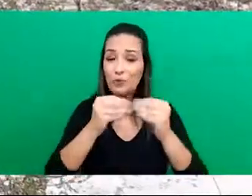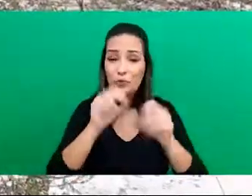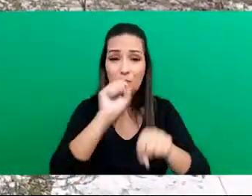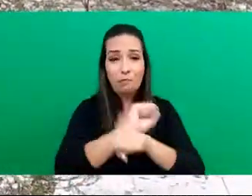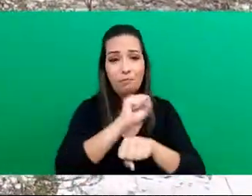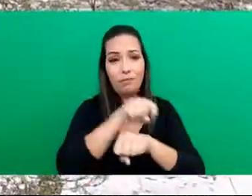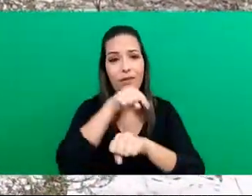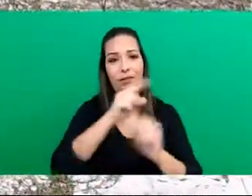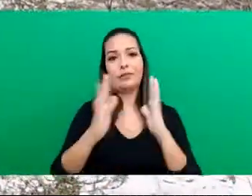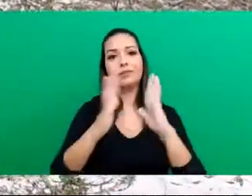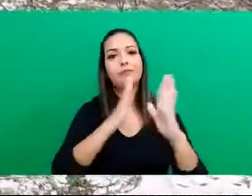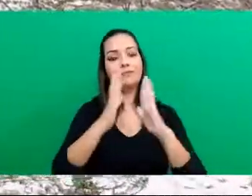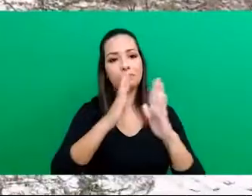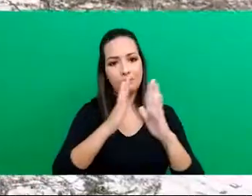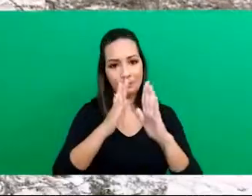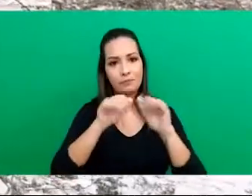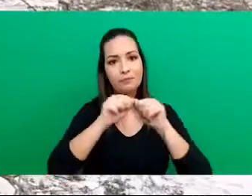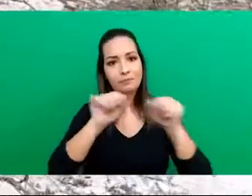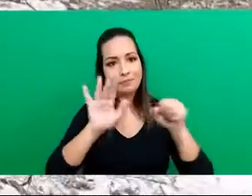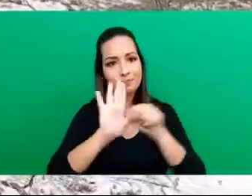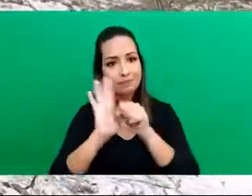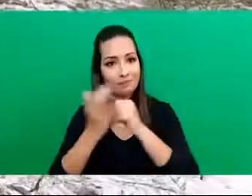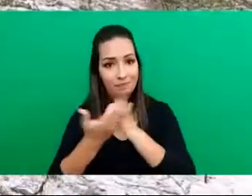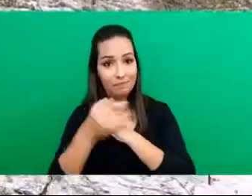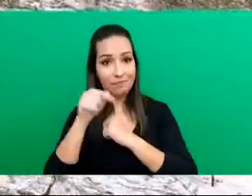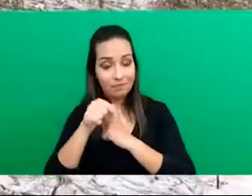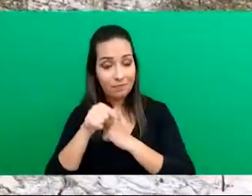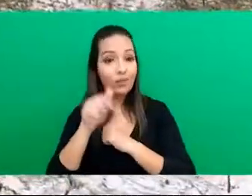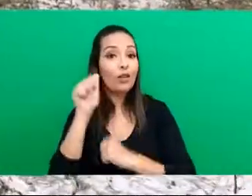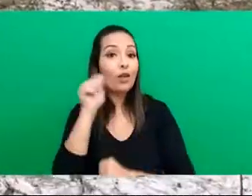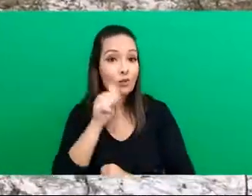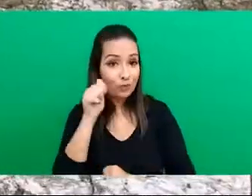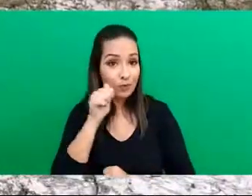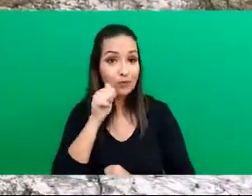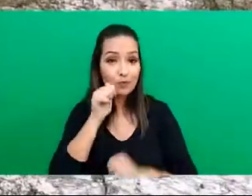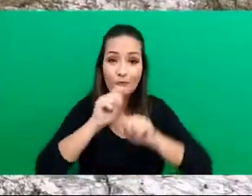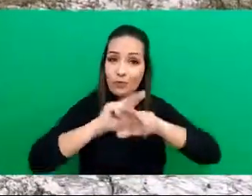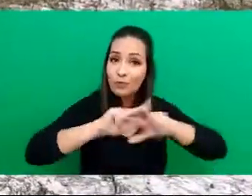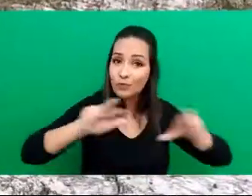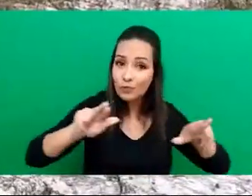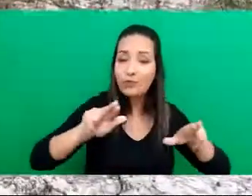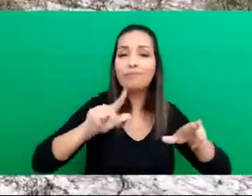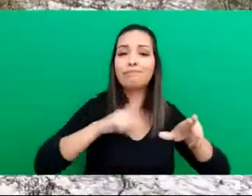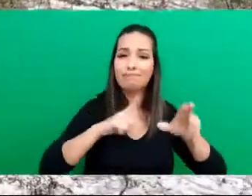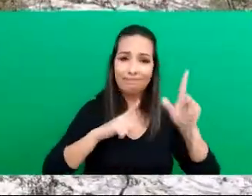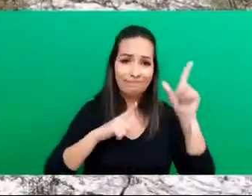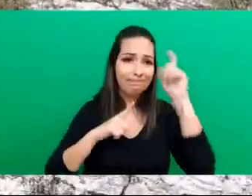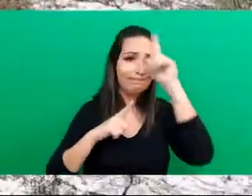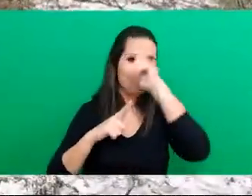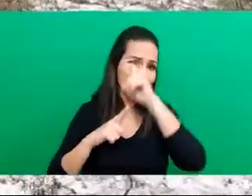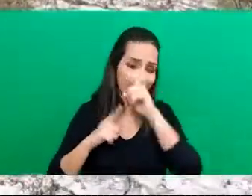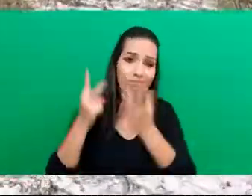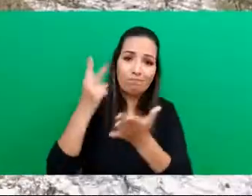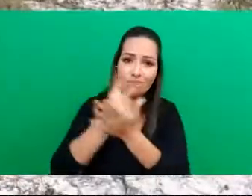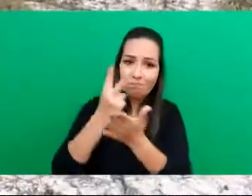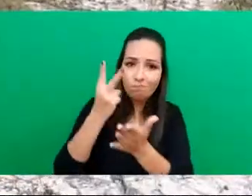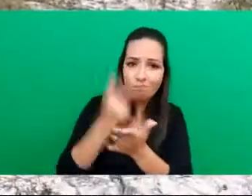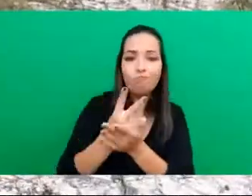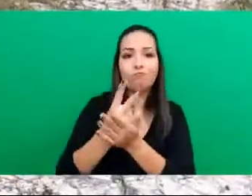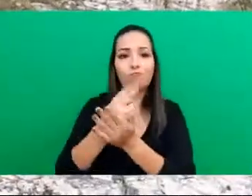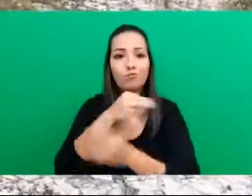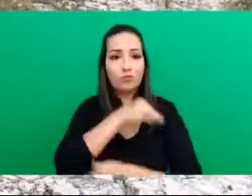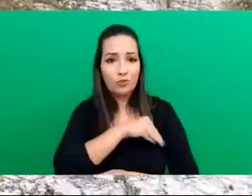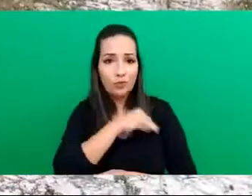parou, e por isso as mulheres encontram-se com dificuldade para manter as suas rendas, para